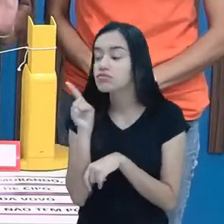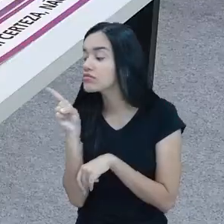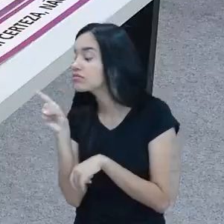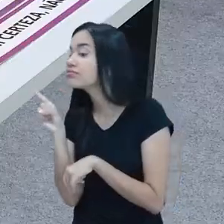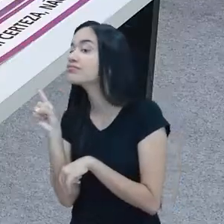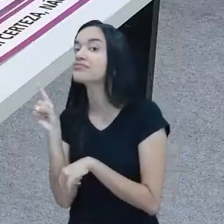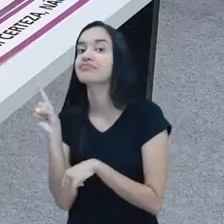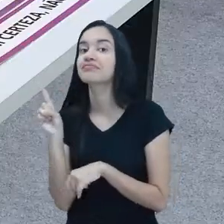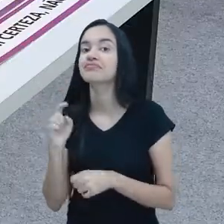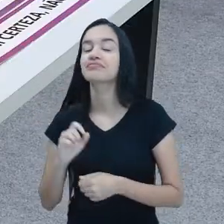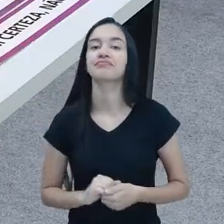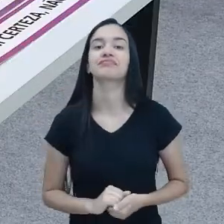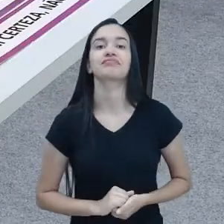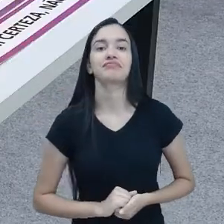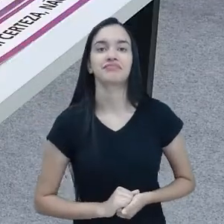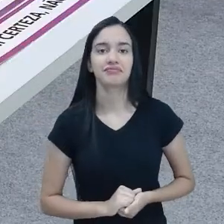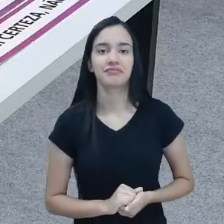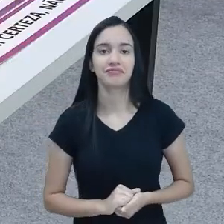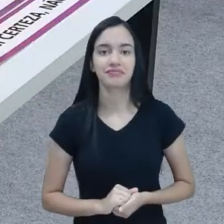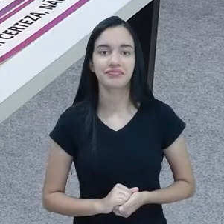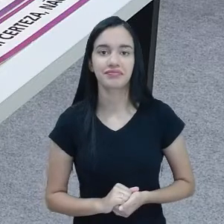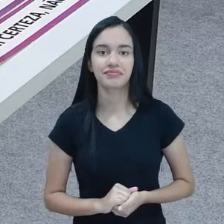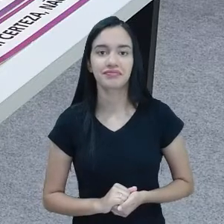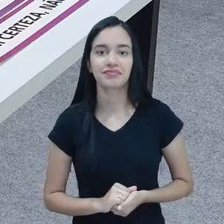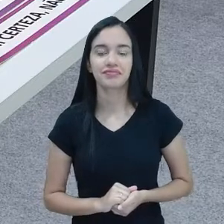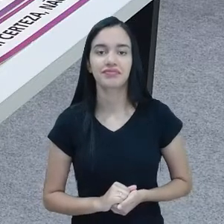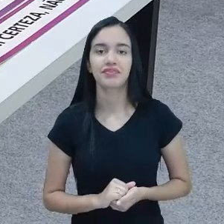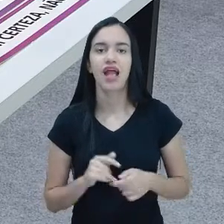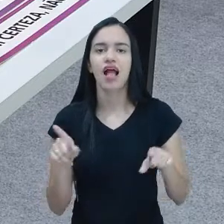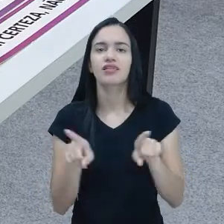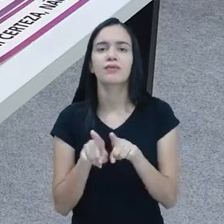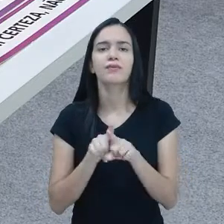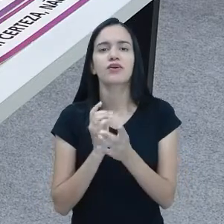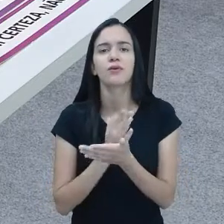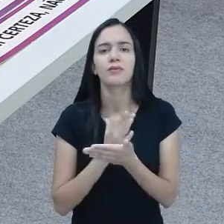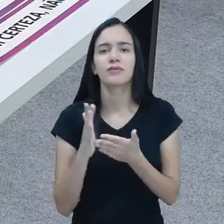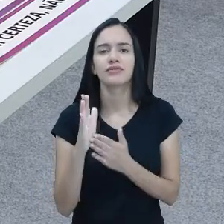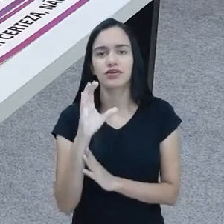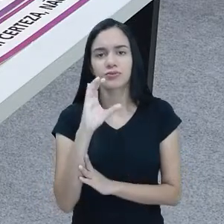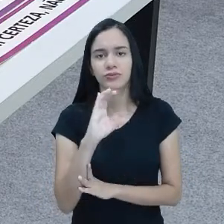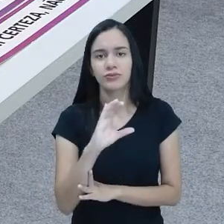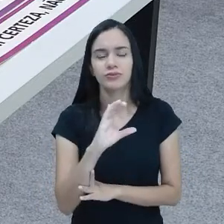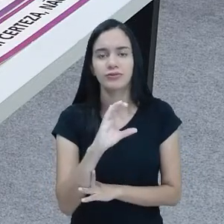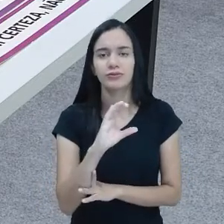que a gente já viu, que o café está demorando, né? É. Aqui também começa com C. É.